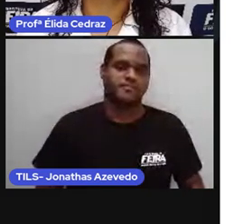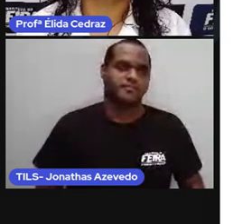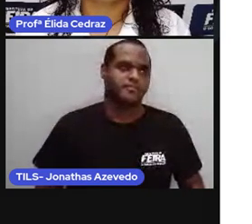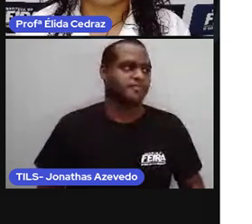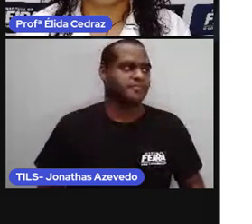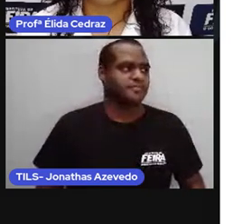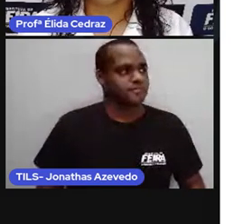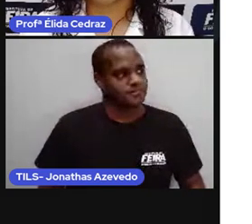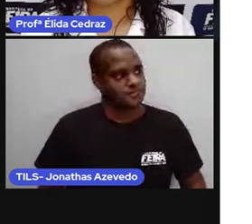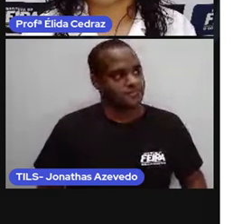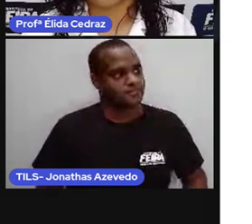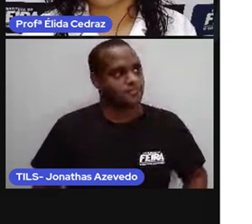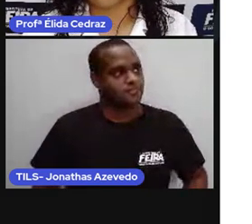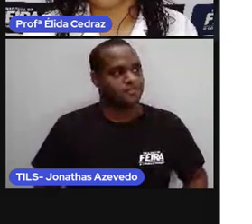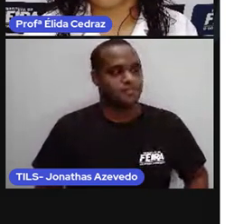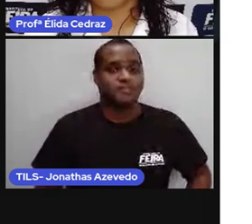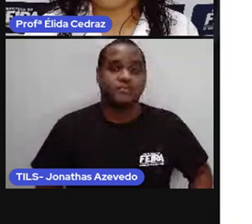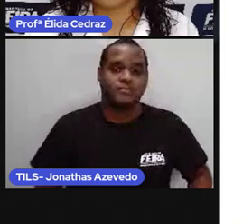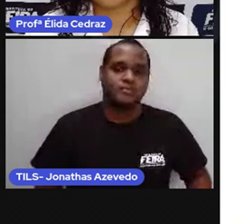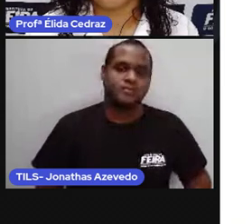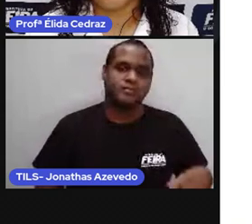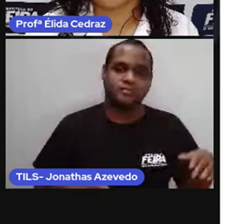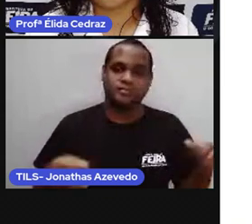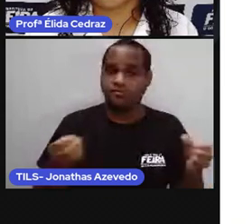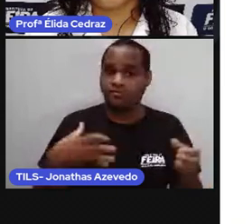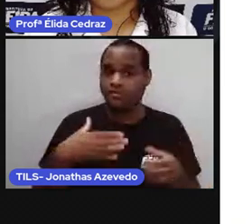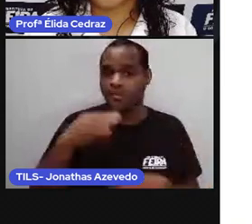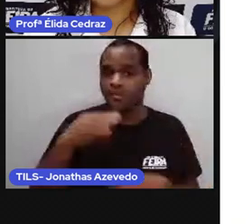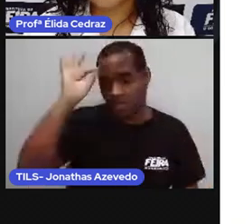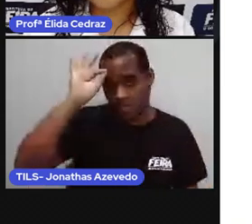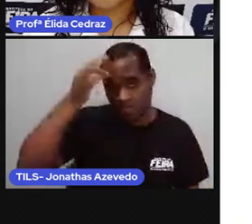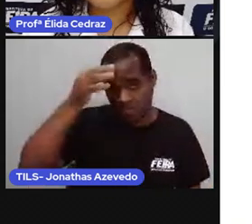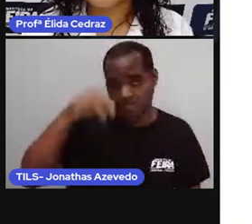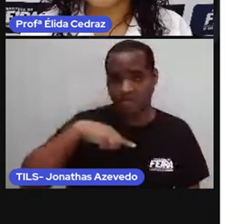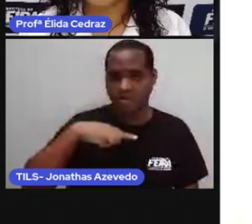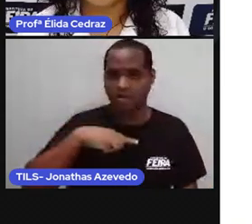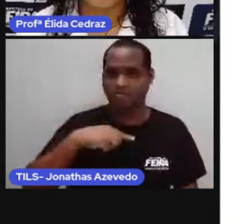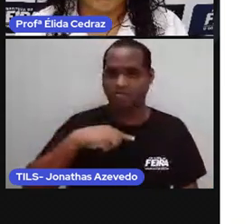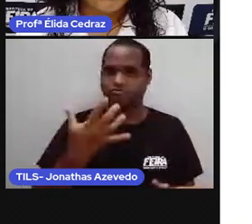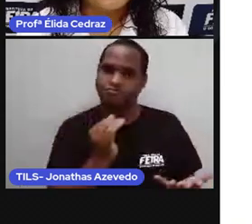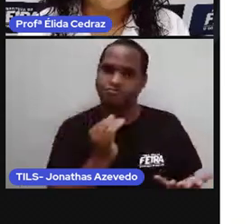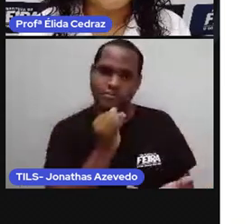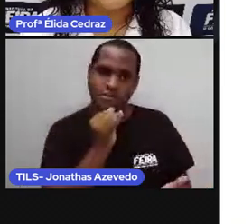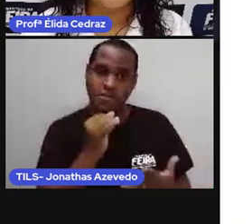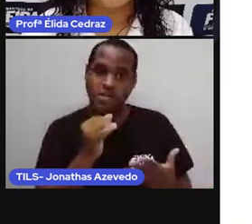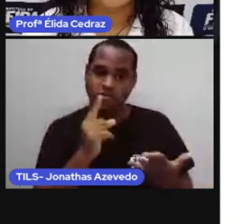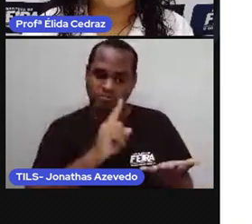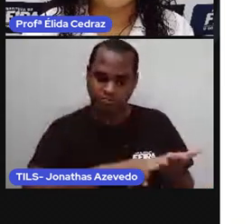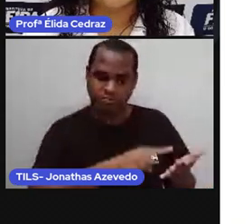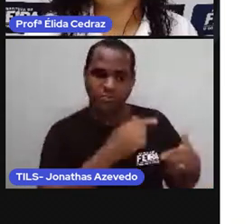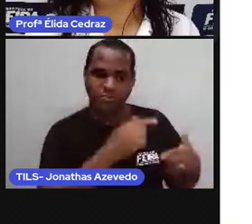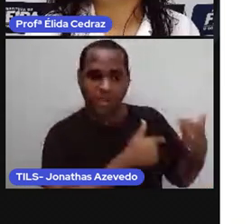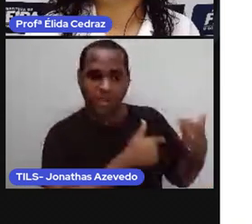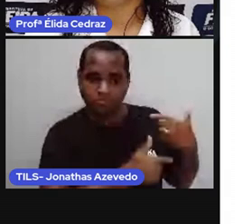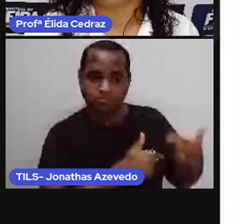Na fase adulta, a gente começa a ter mais compromisso com o trabalho